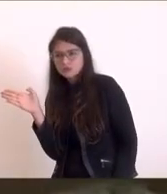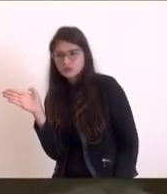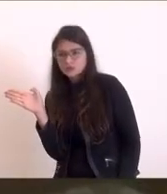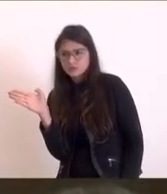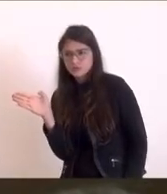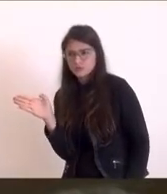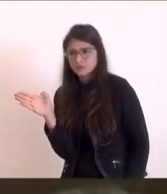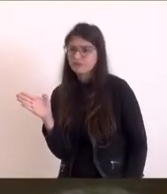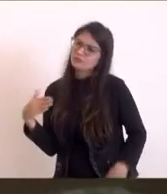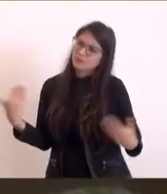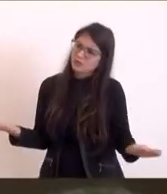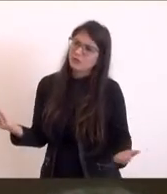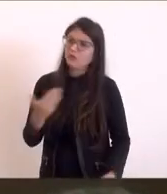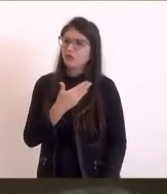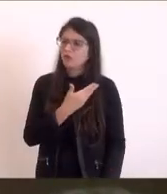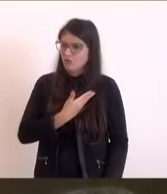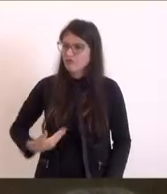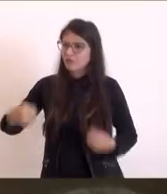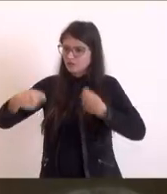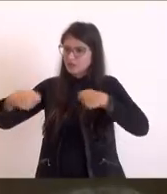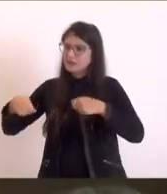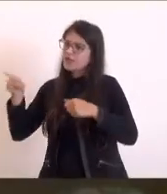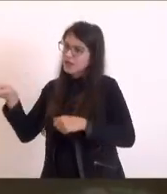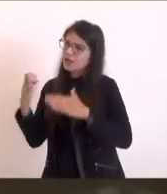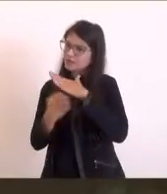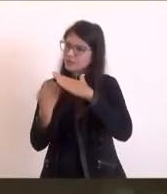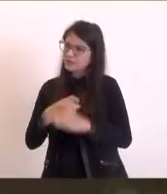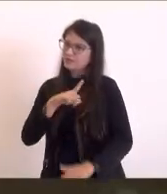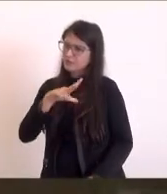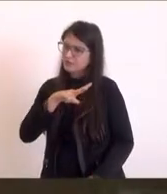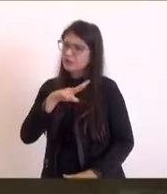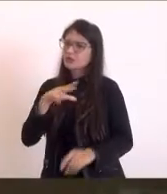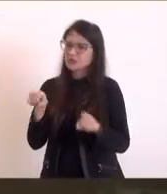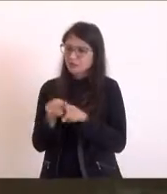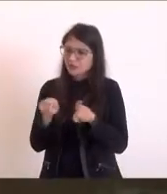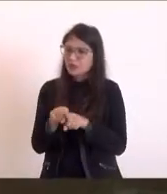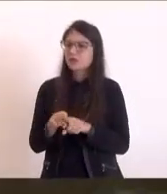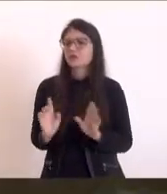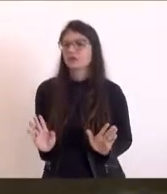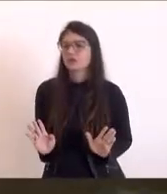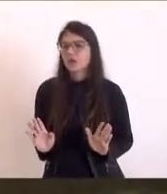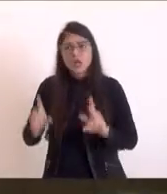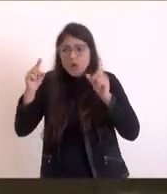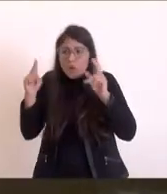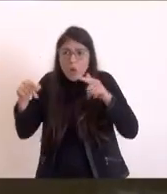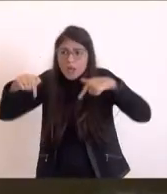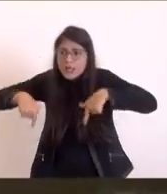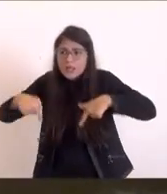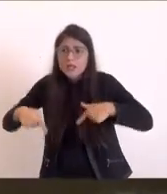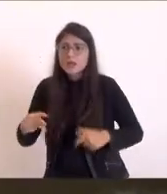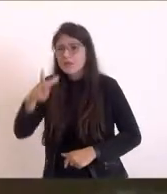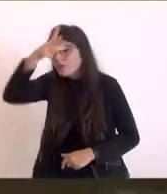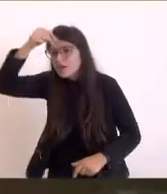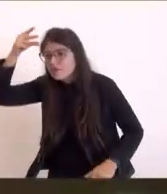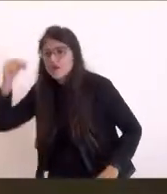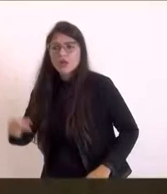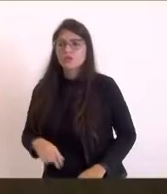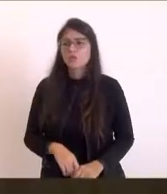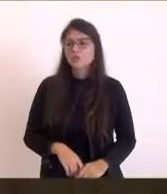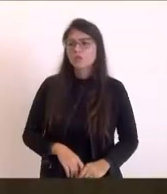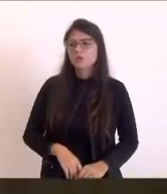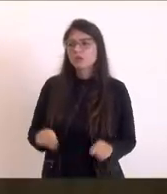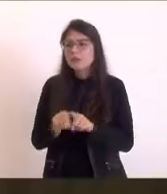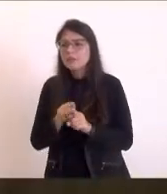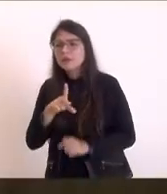iniciativa privada nós precisamos eu quero acolher a iniciativa privada aqui estamos acolhendo os prefeitos todos da mesma forma não pensam